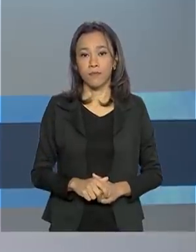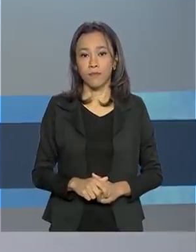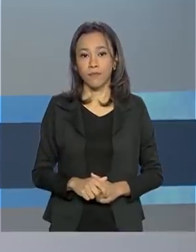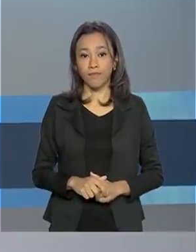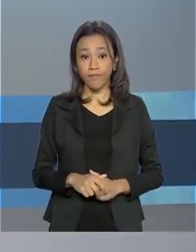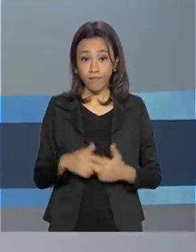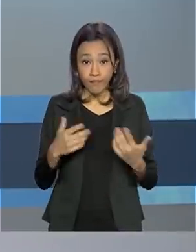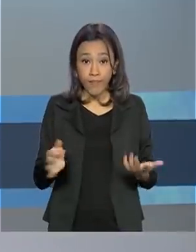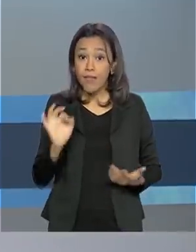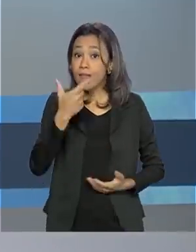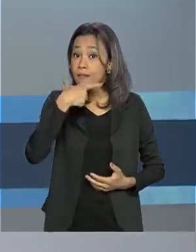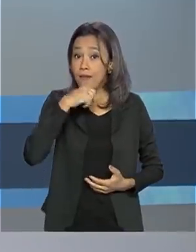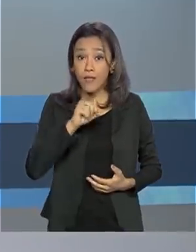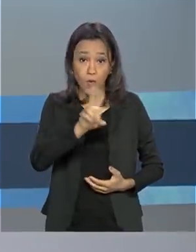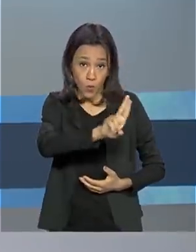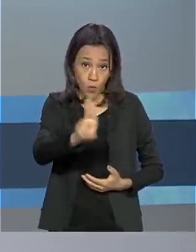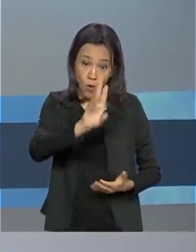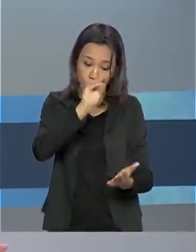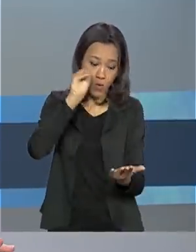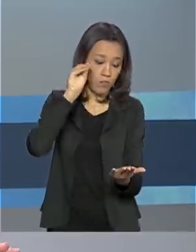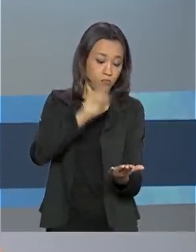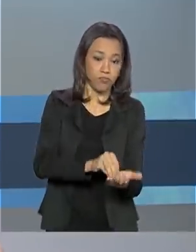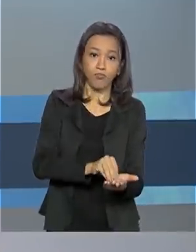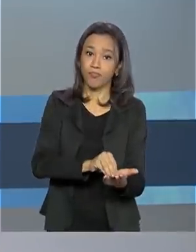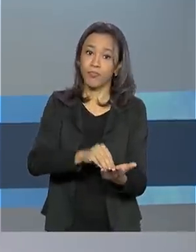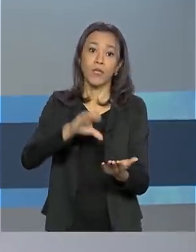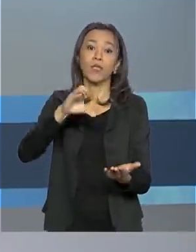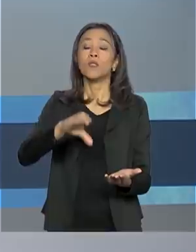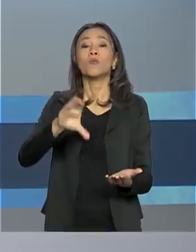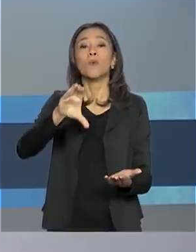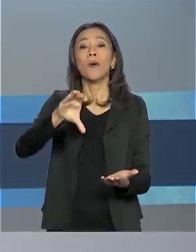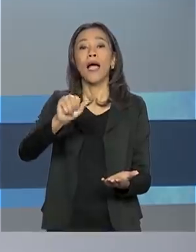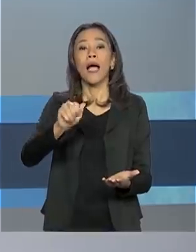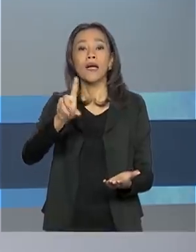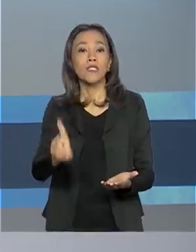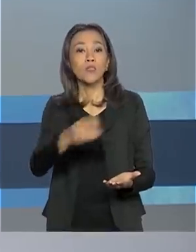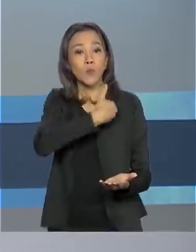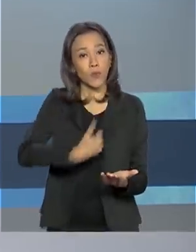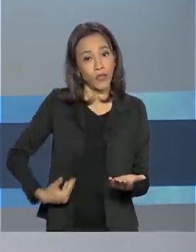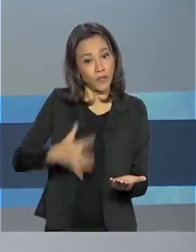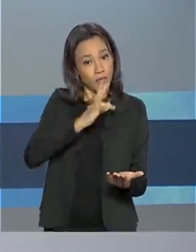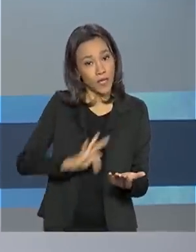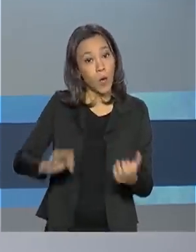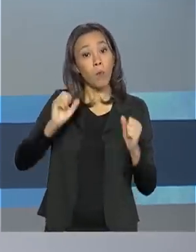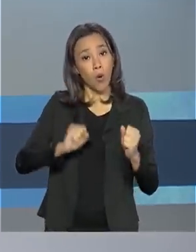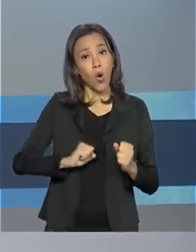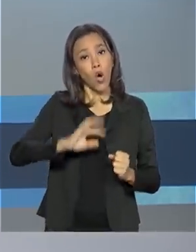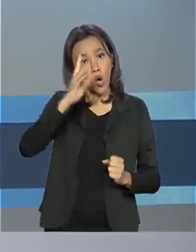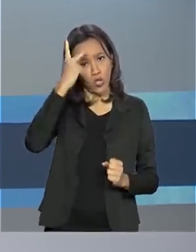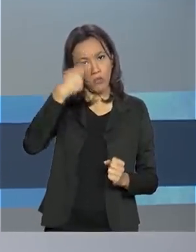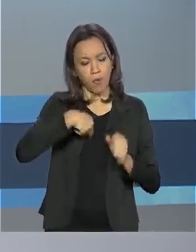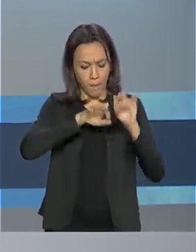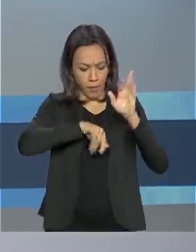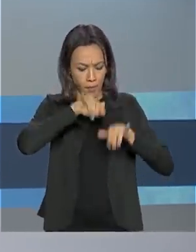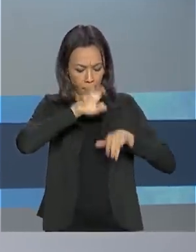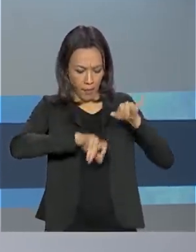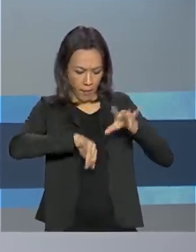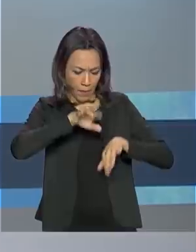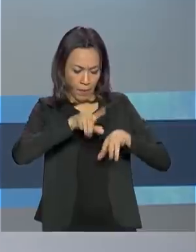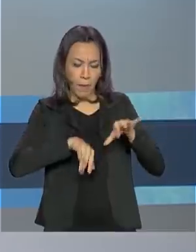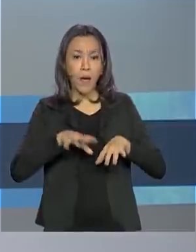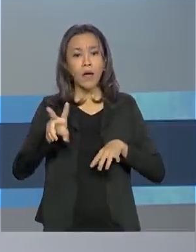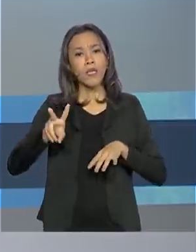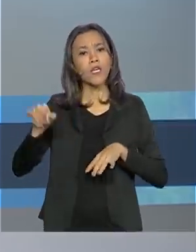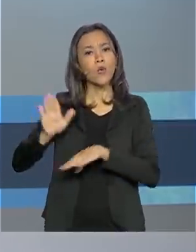Olha, quem não estiver cadastrado no Cadastro Único do Governo Federal pode fazer uma autodeclaração num sistema digital que está